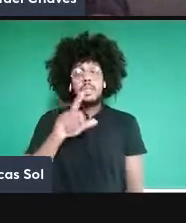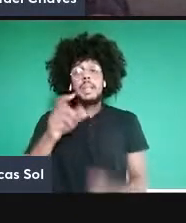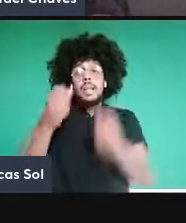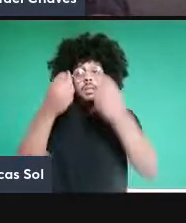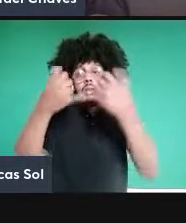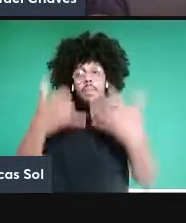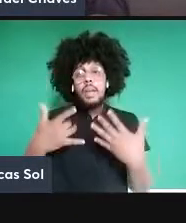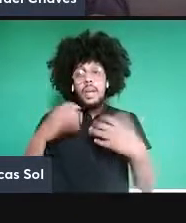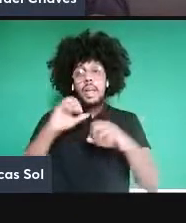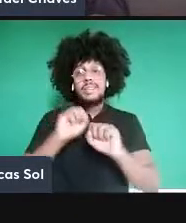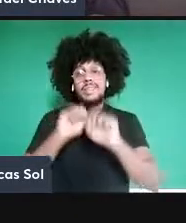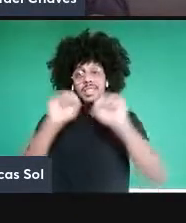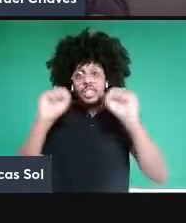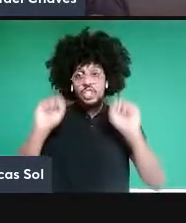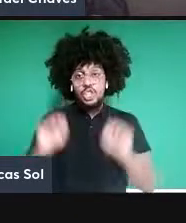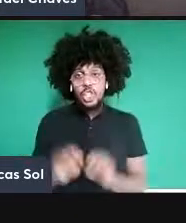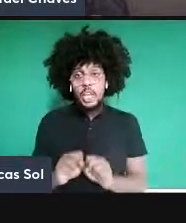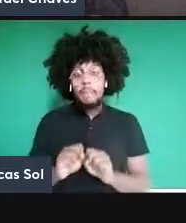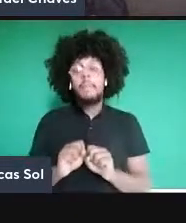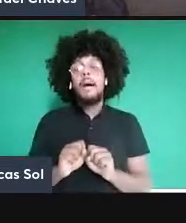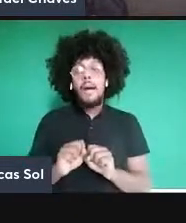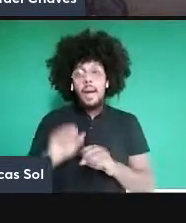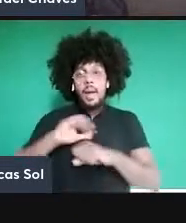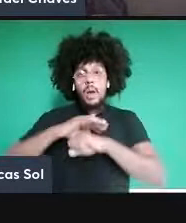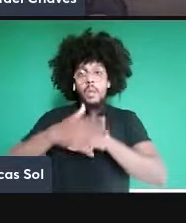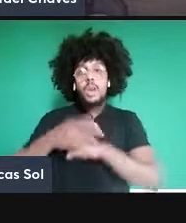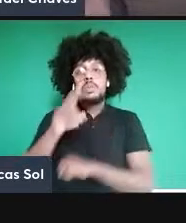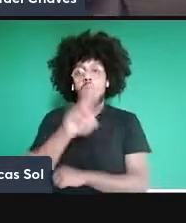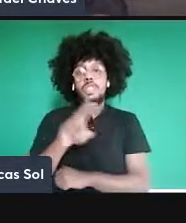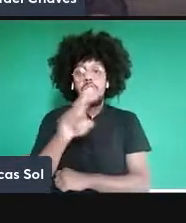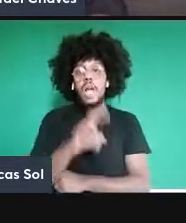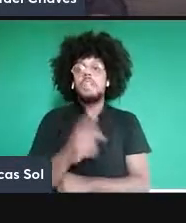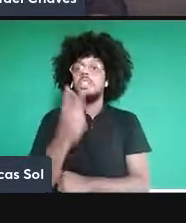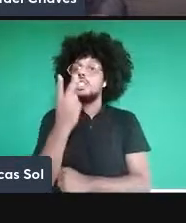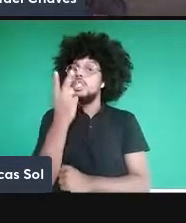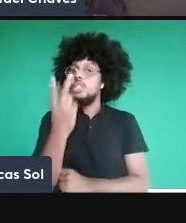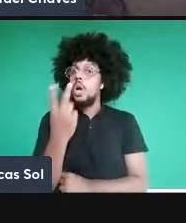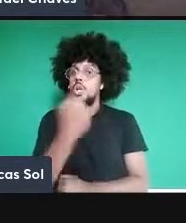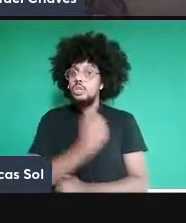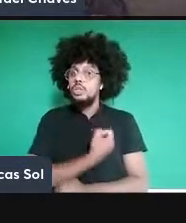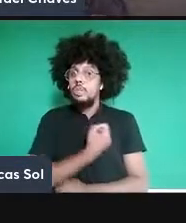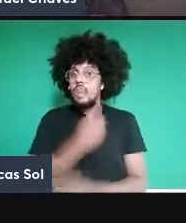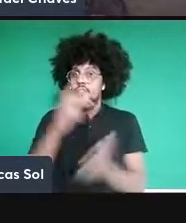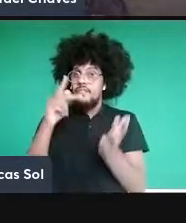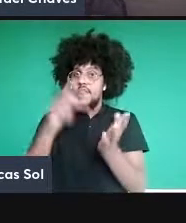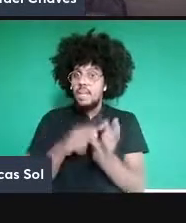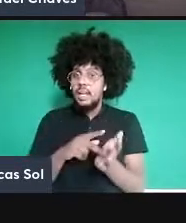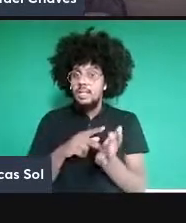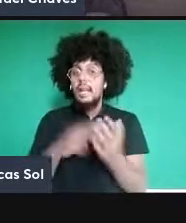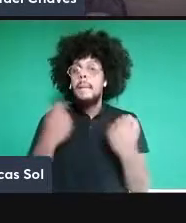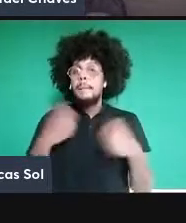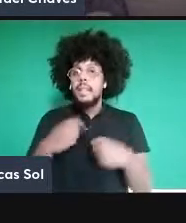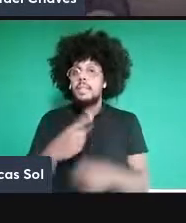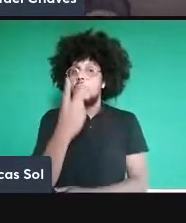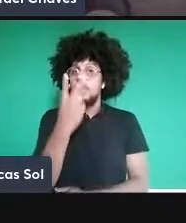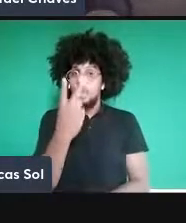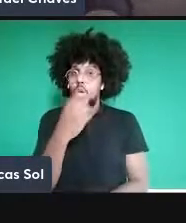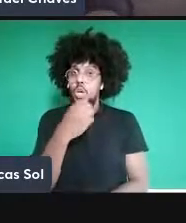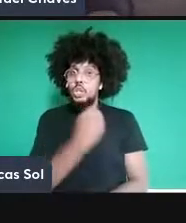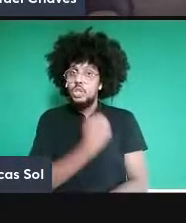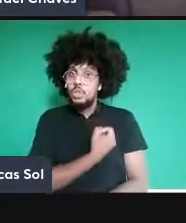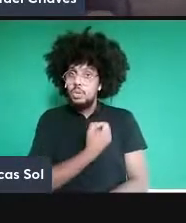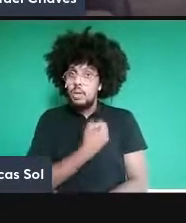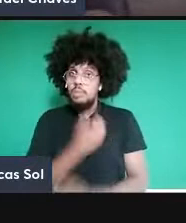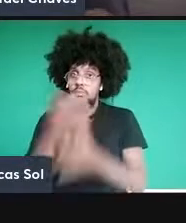usando dois números reais esse ângulo teta esse ângulo fi então um qubit precisa de dois números reais para ser descrito vamos